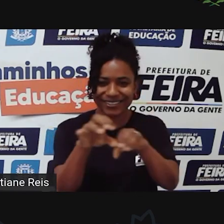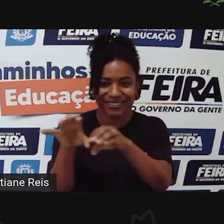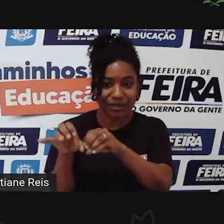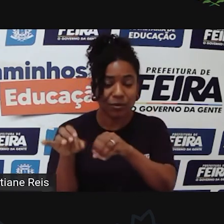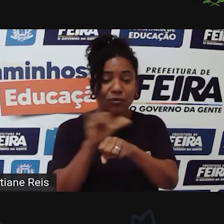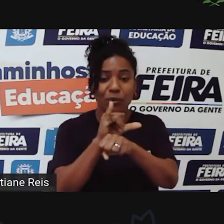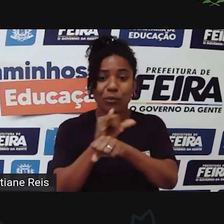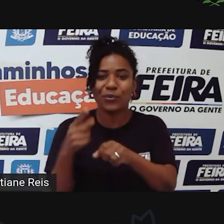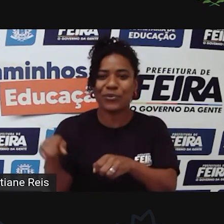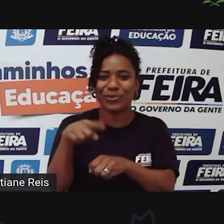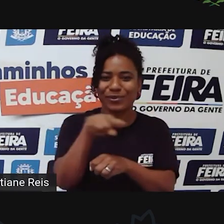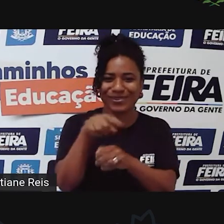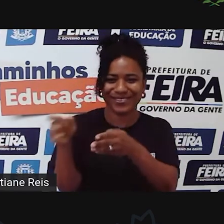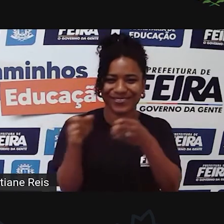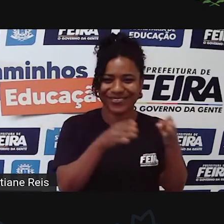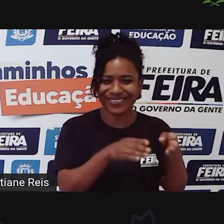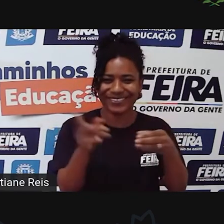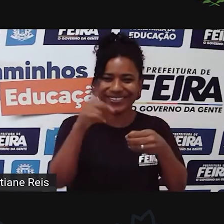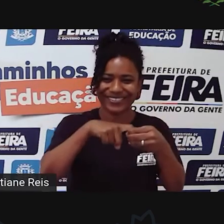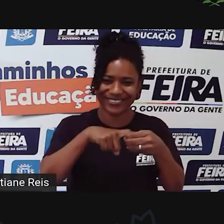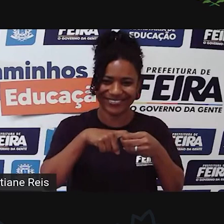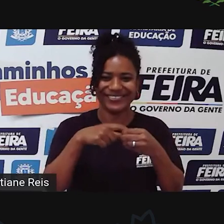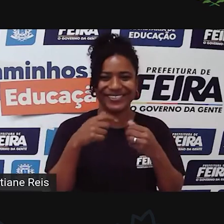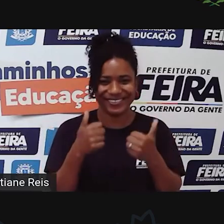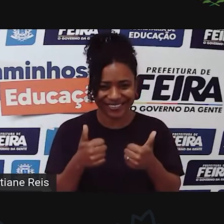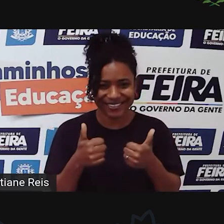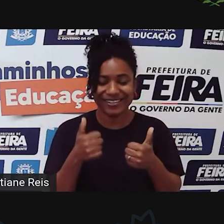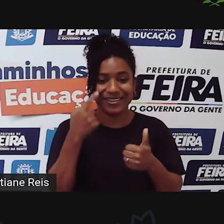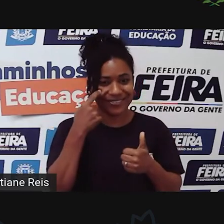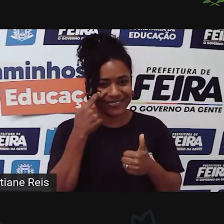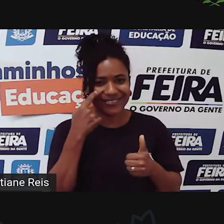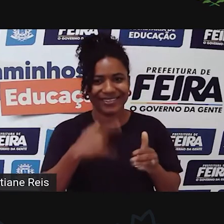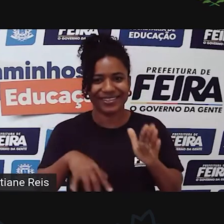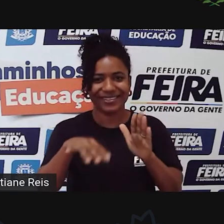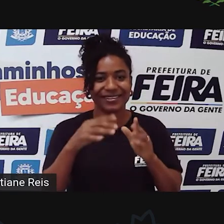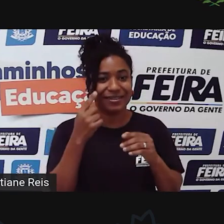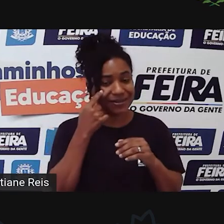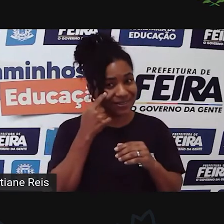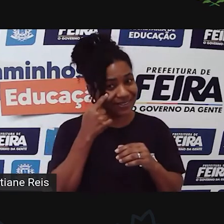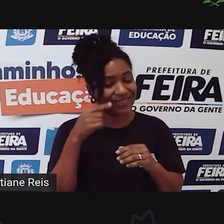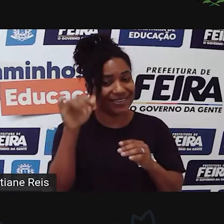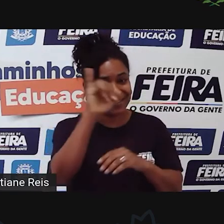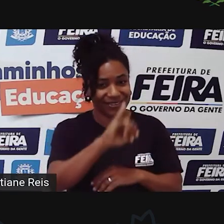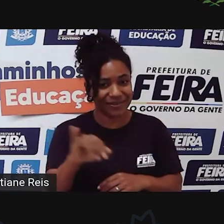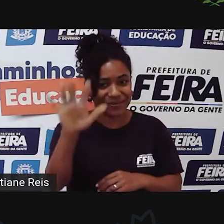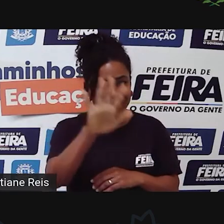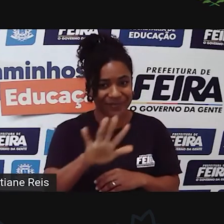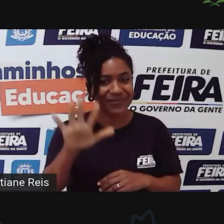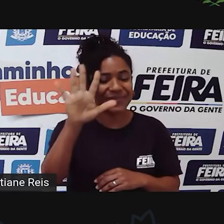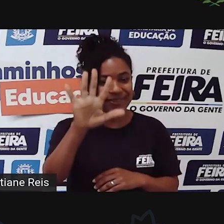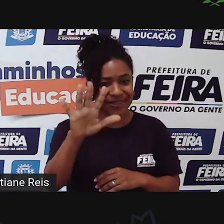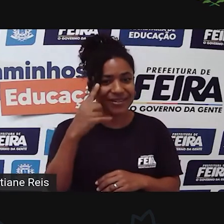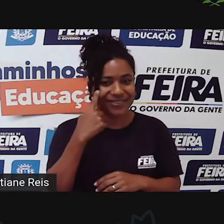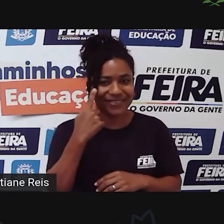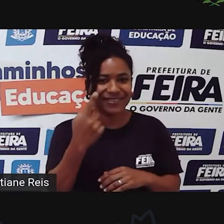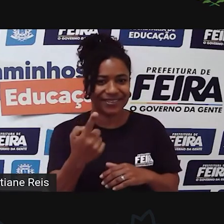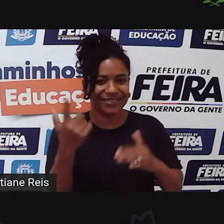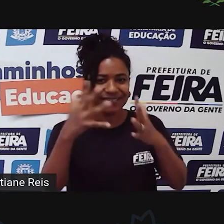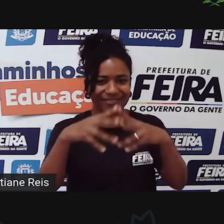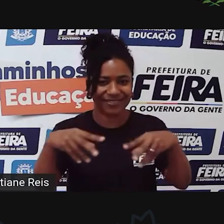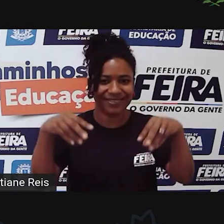aqui, né, essa imagenzinha, só para a gente encerrar aí o nosso símbolo de resistência de uma, embora seja assim, de uma terra com